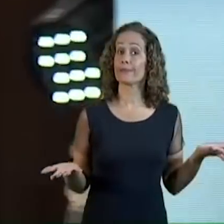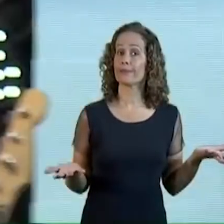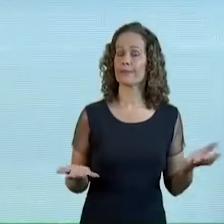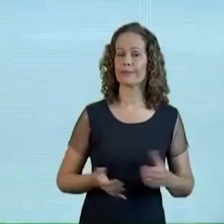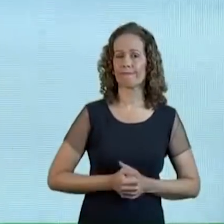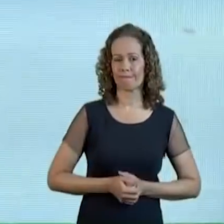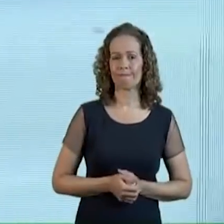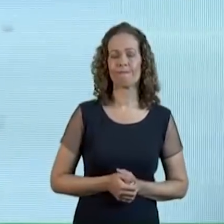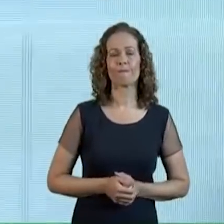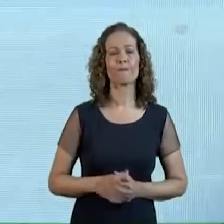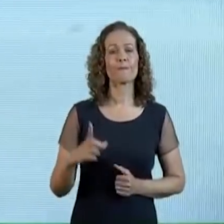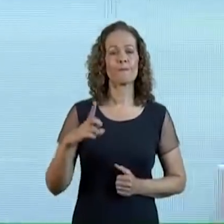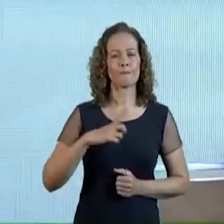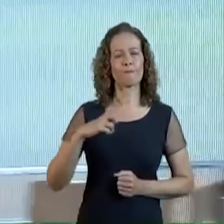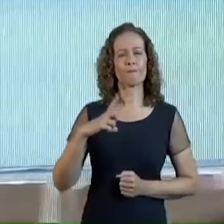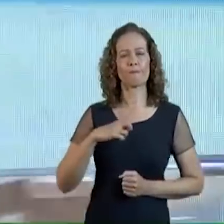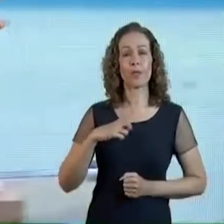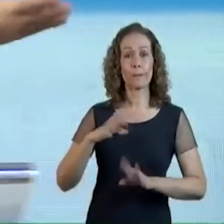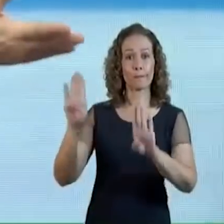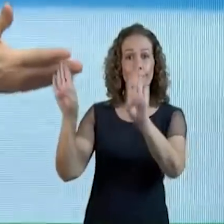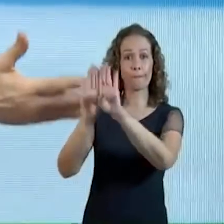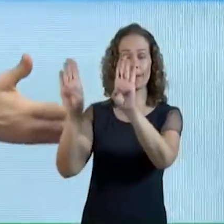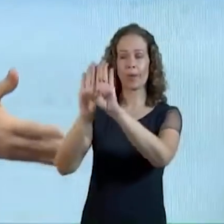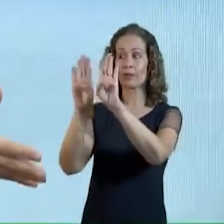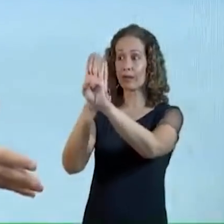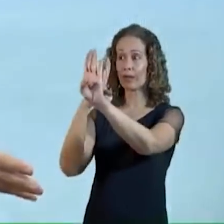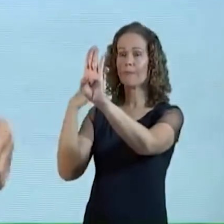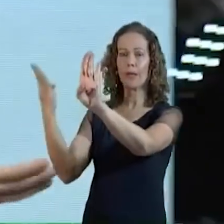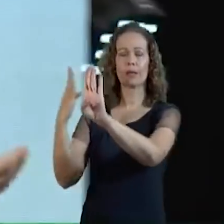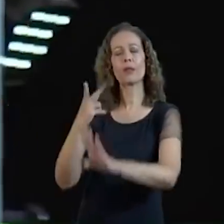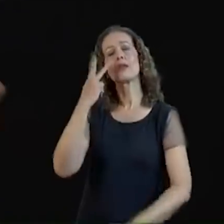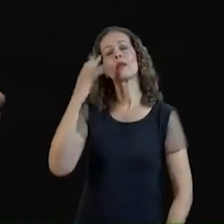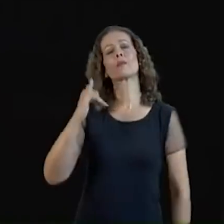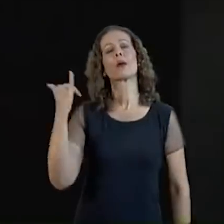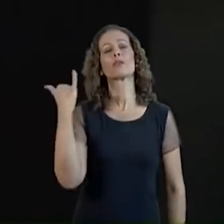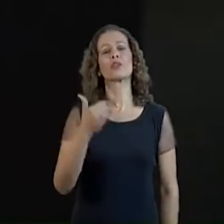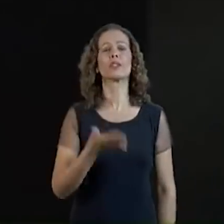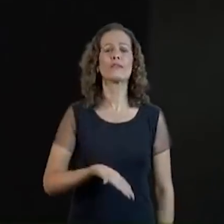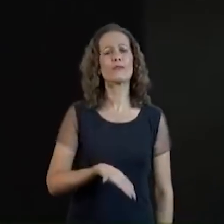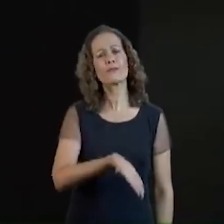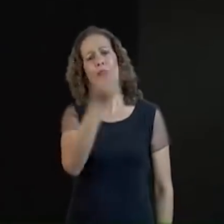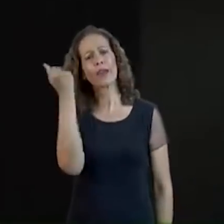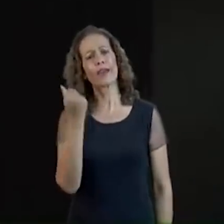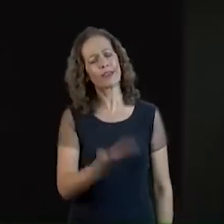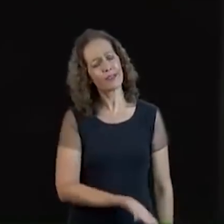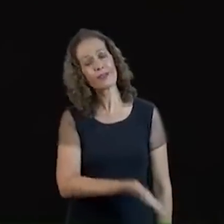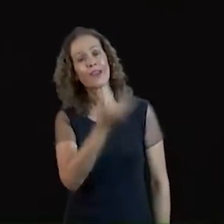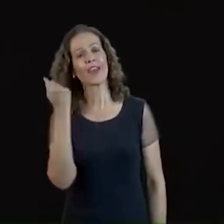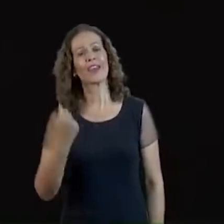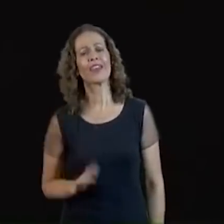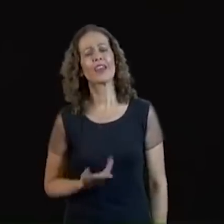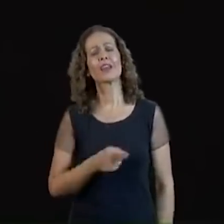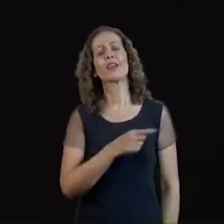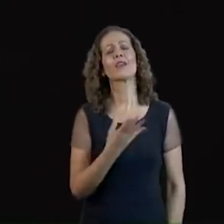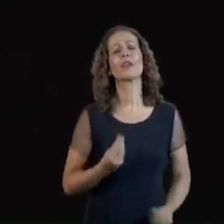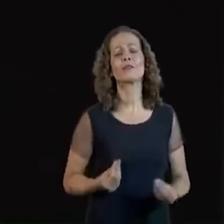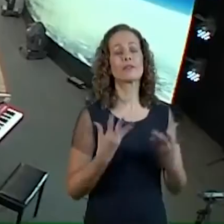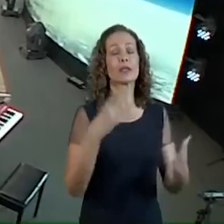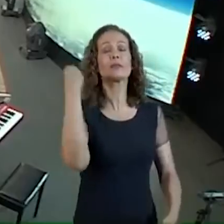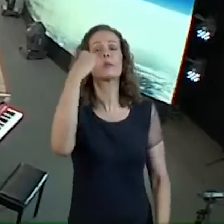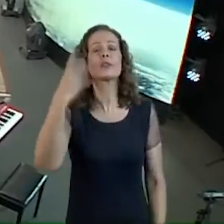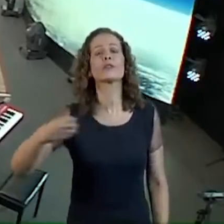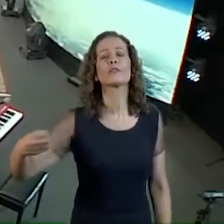Tem uma porta aberta Diante de mim De você hoje E o pai está dizendo assim Sobe para cá Eu quero te trazer Para um outro nível Uma nova